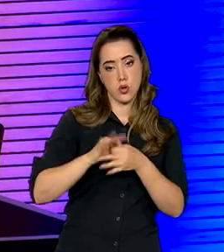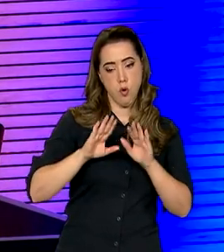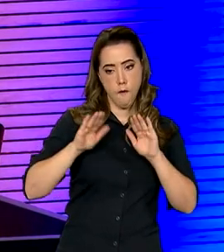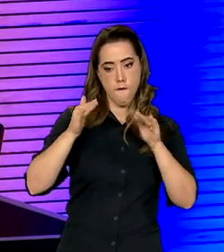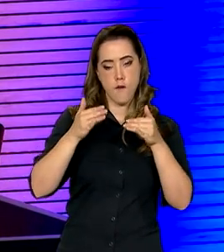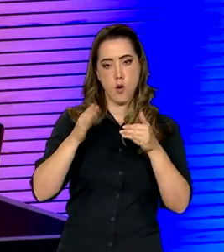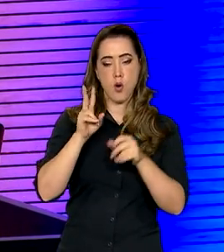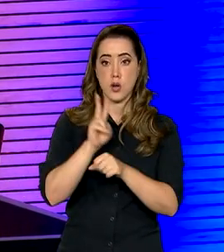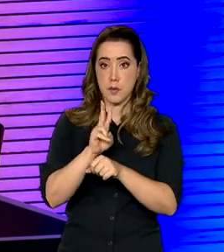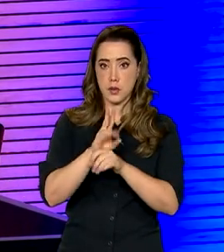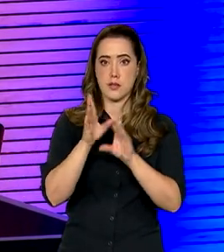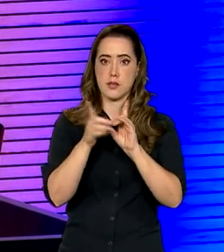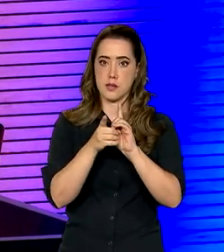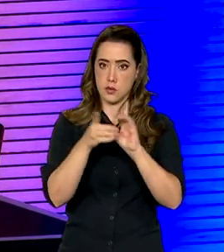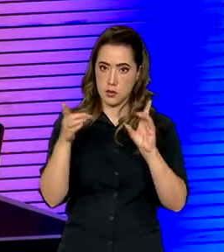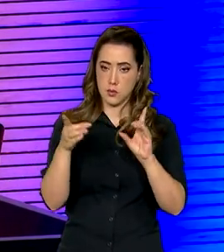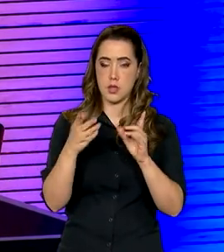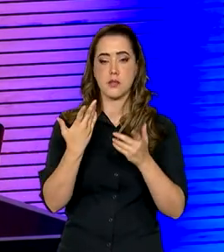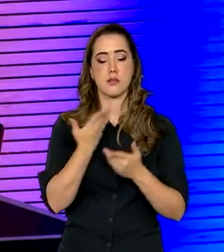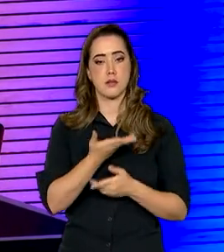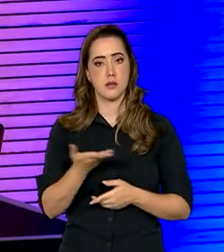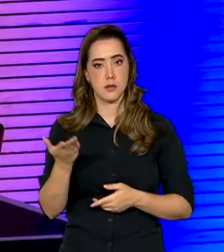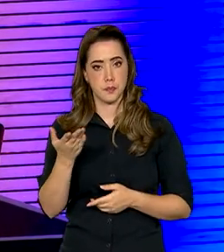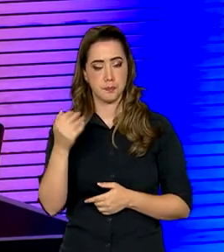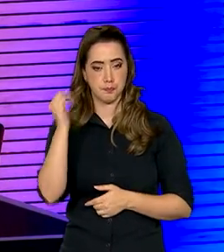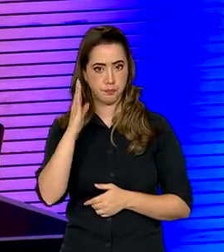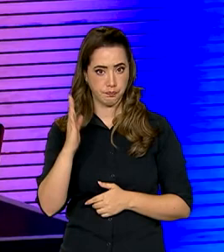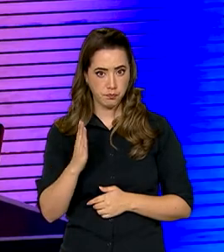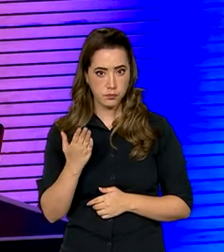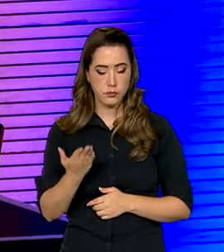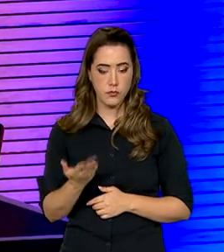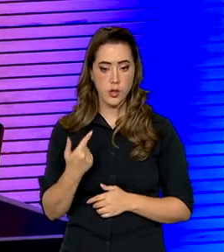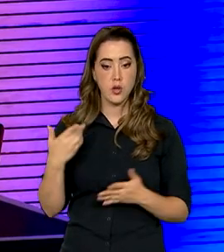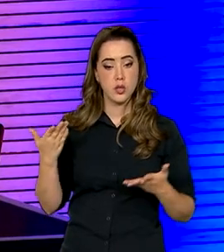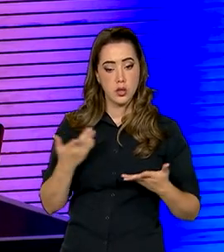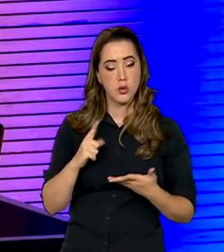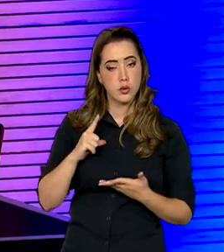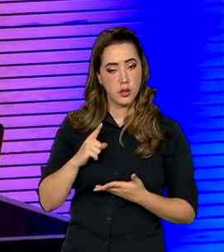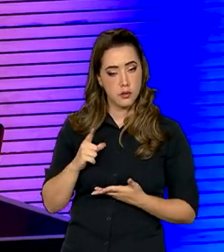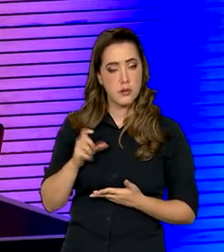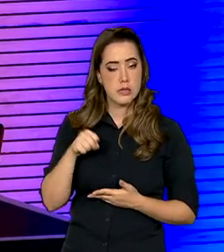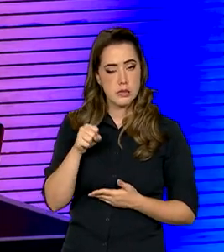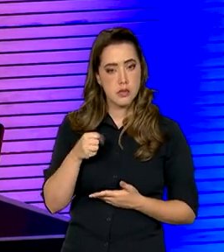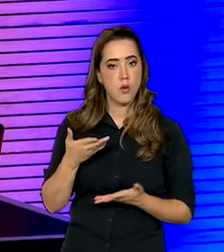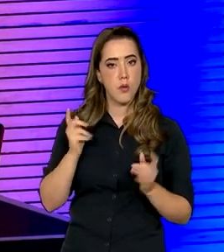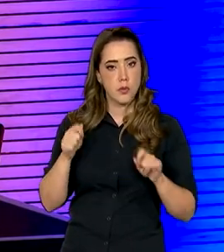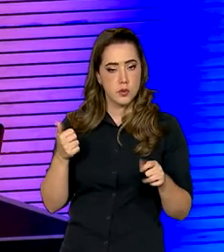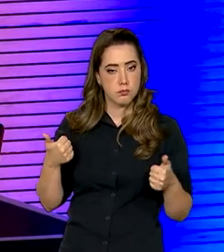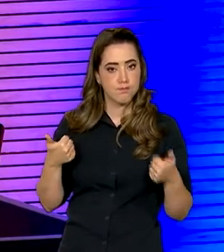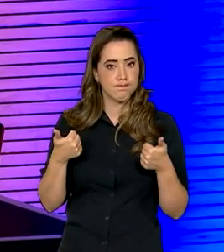de sustentação das instituições democráticas no Brasil. Então, houve uma aproximação muito grande.